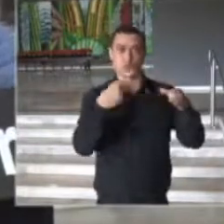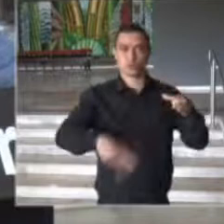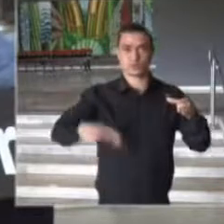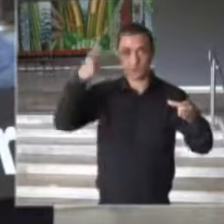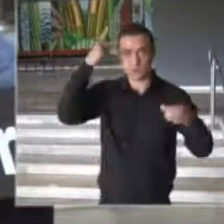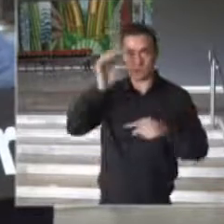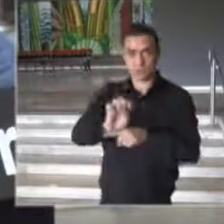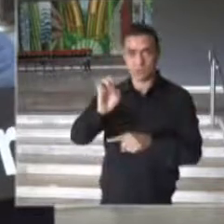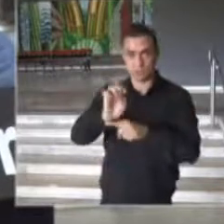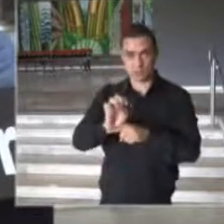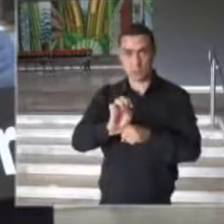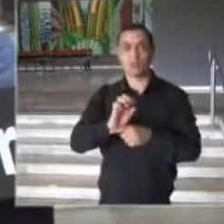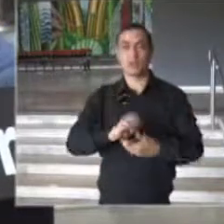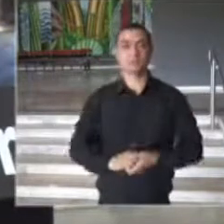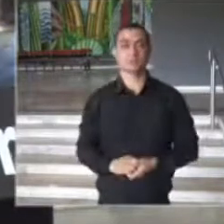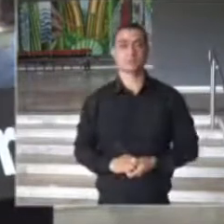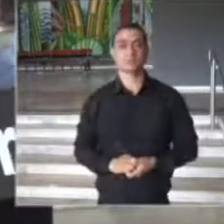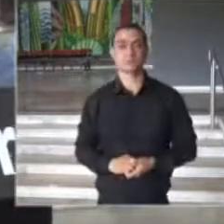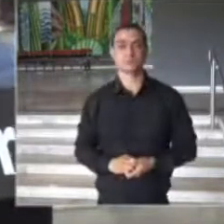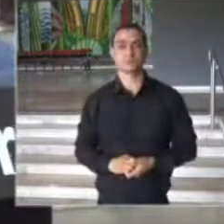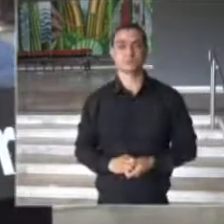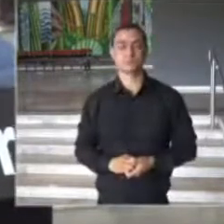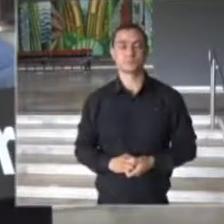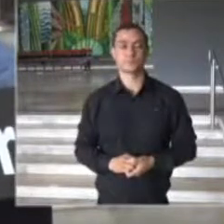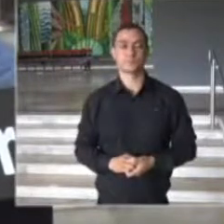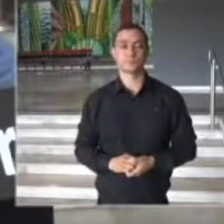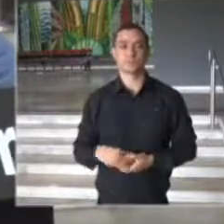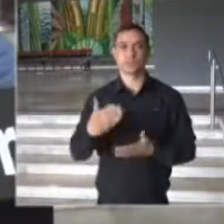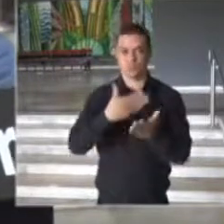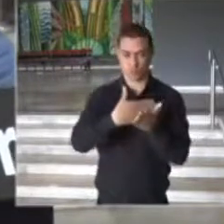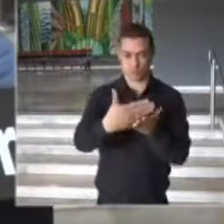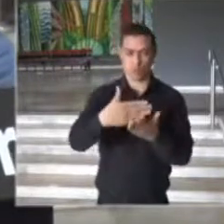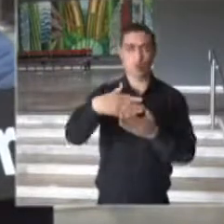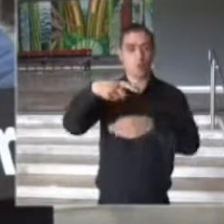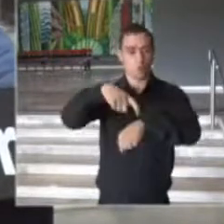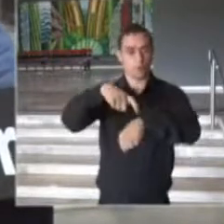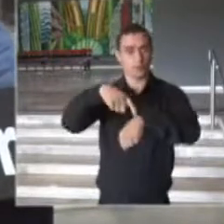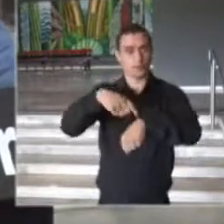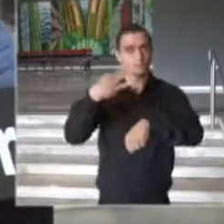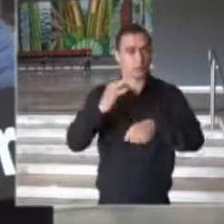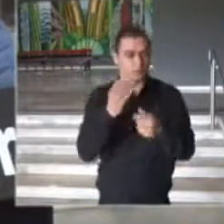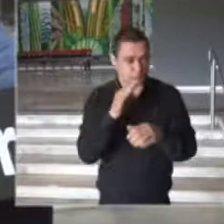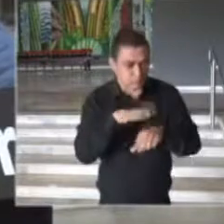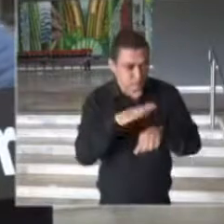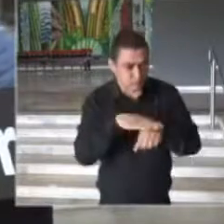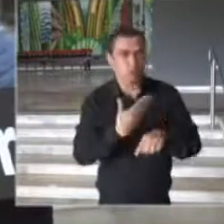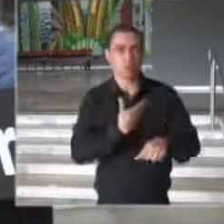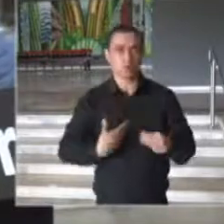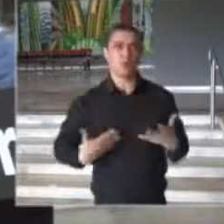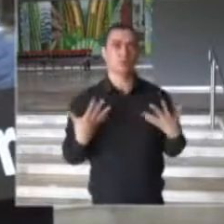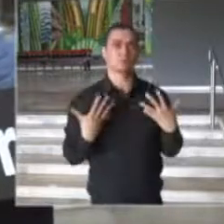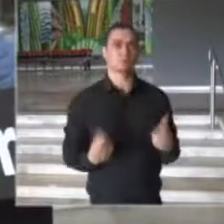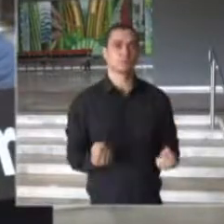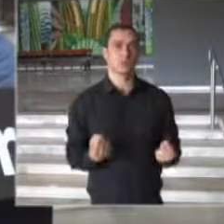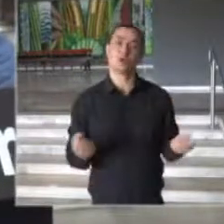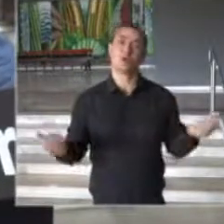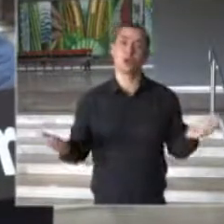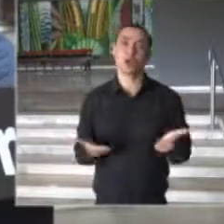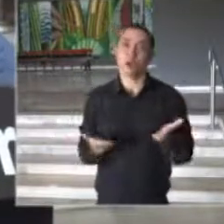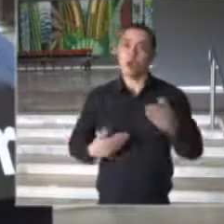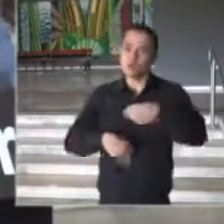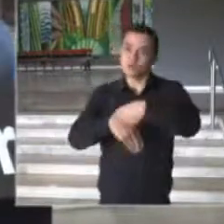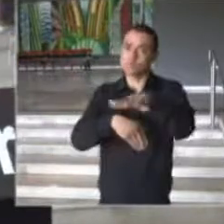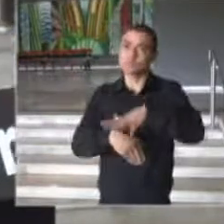as acatou no momento adequado e naquelas condições que, neste momento, são